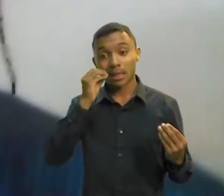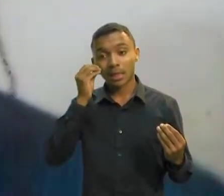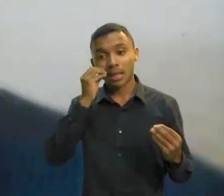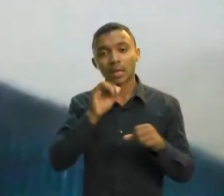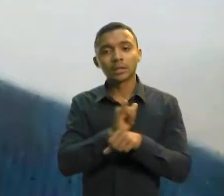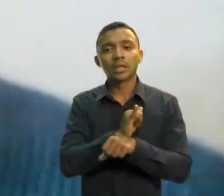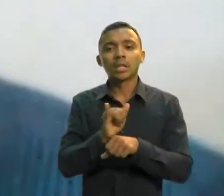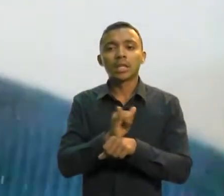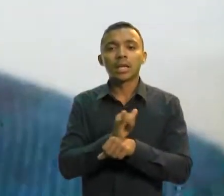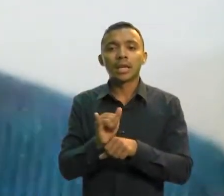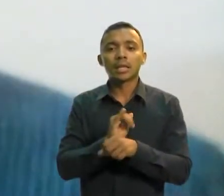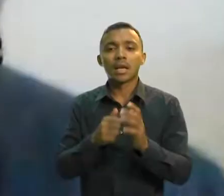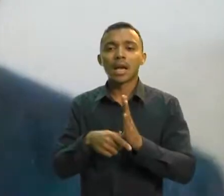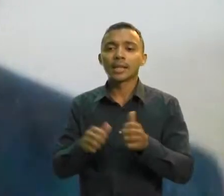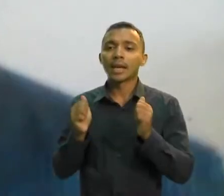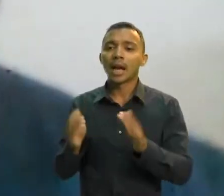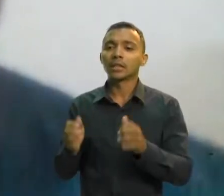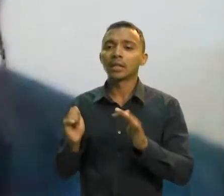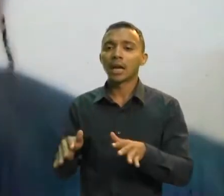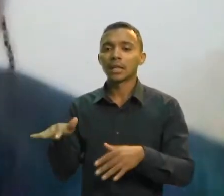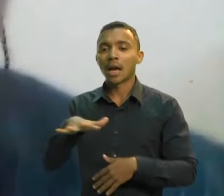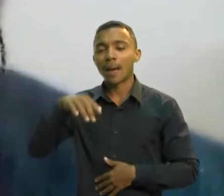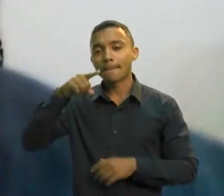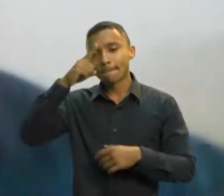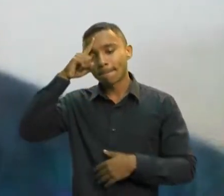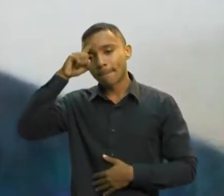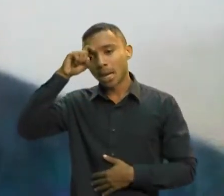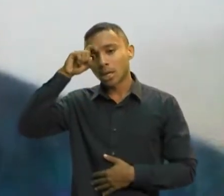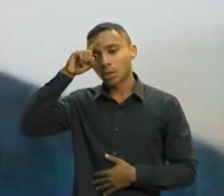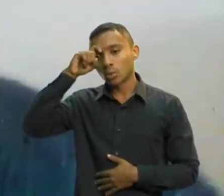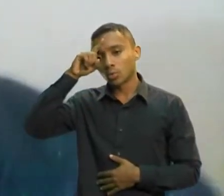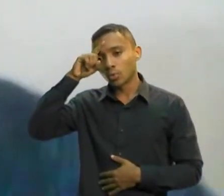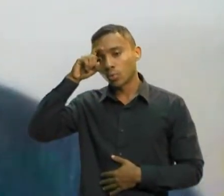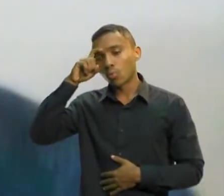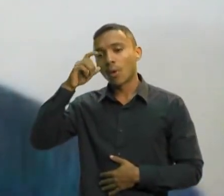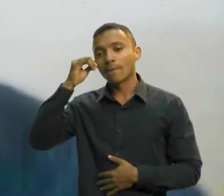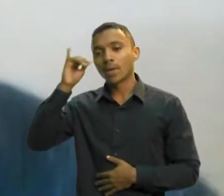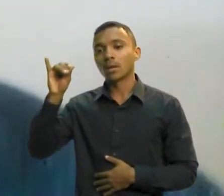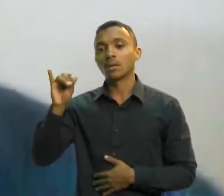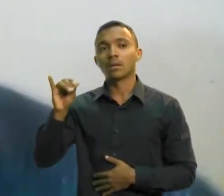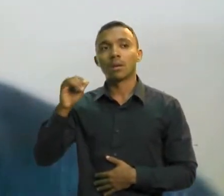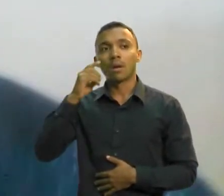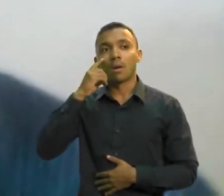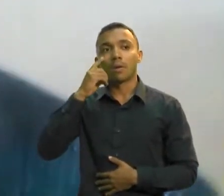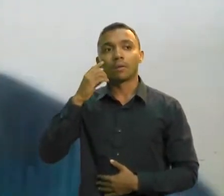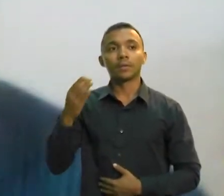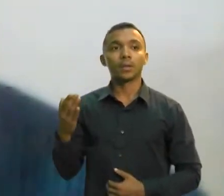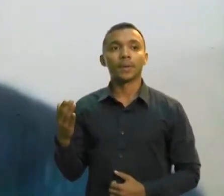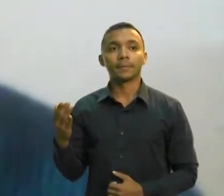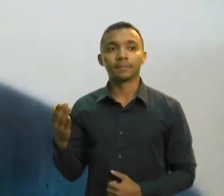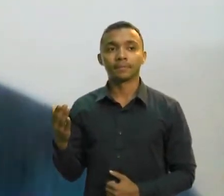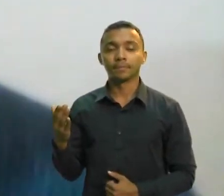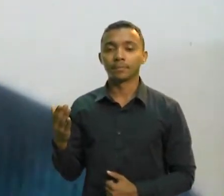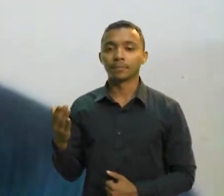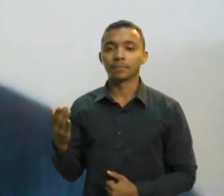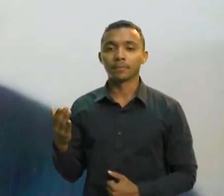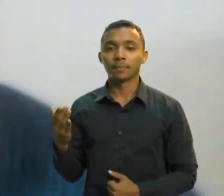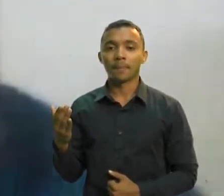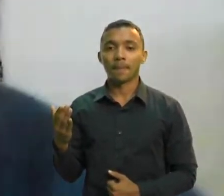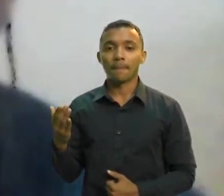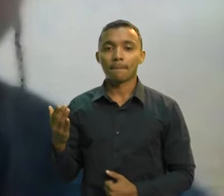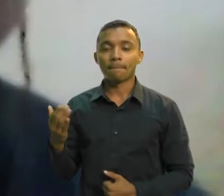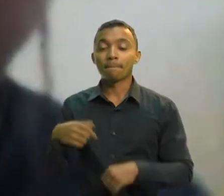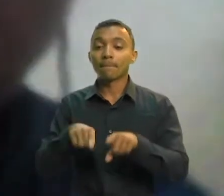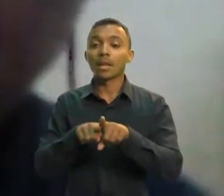Ele vai poder declarar os valores pagos a título de despesa